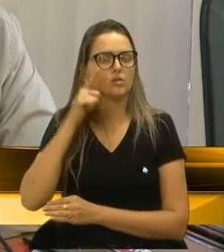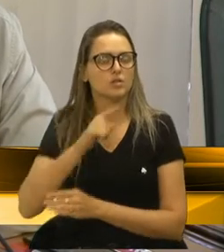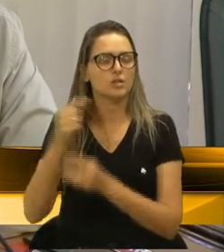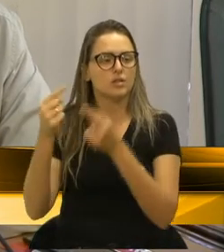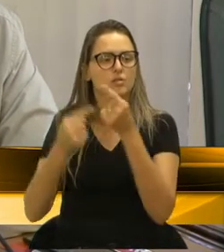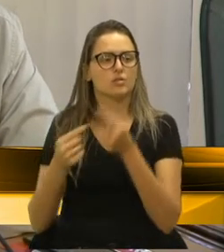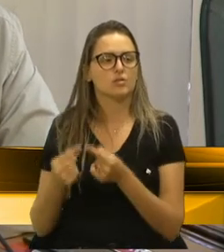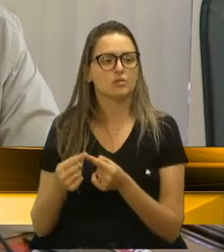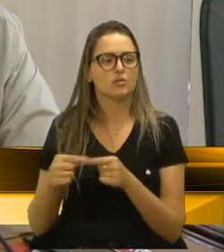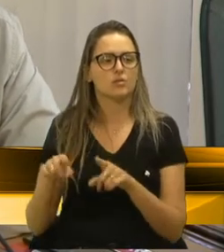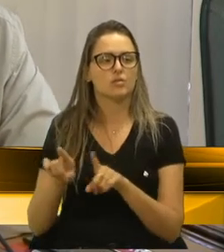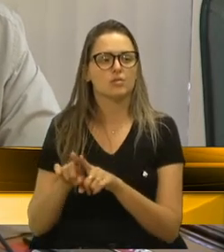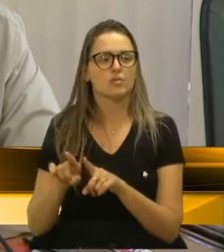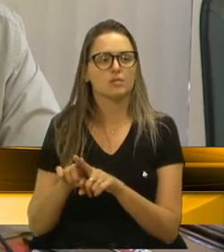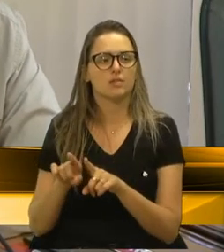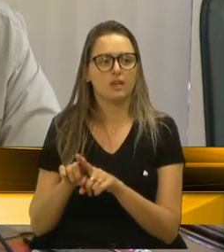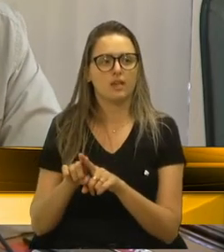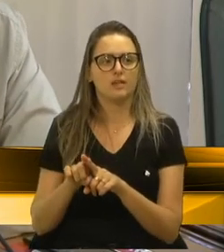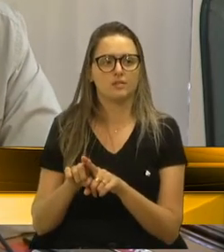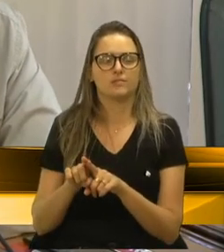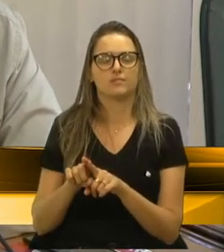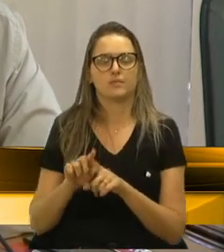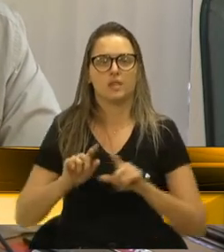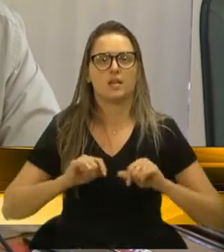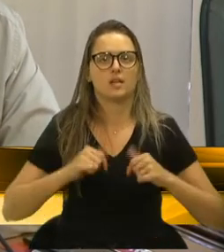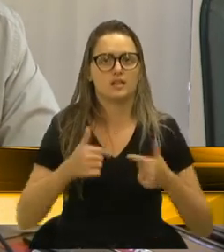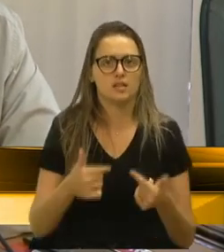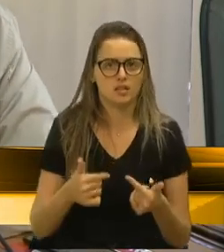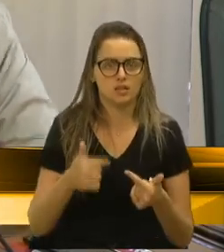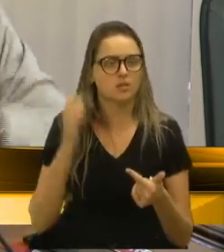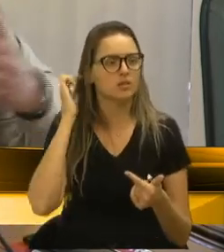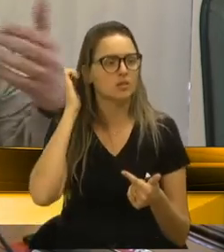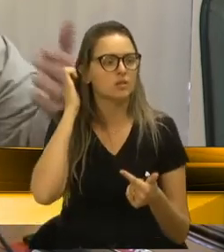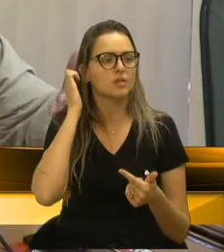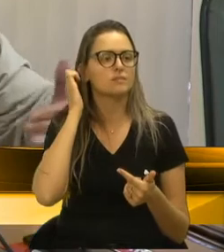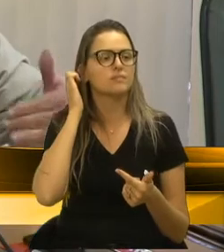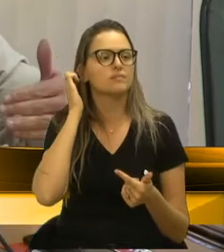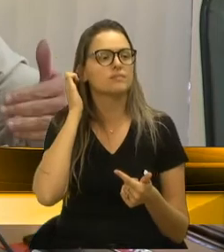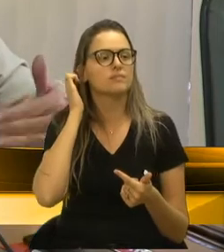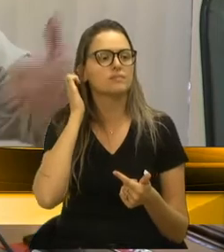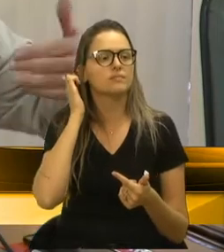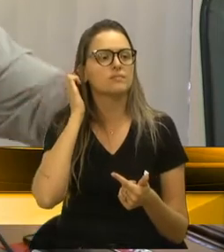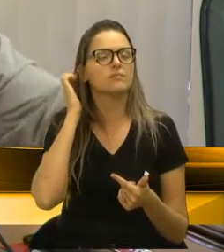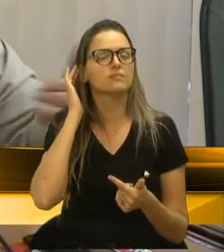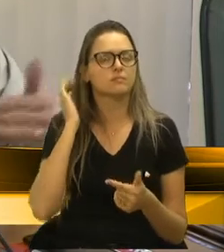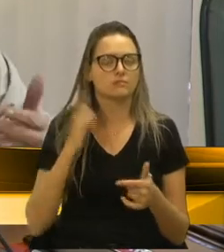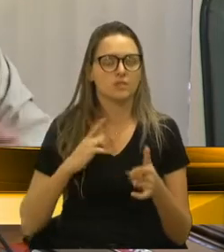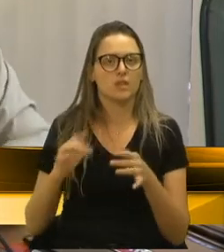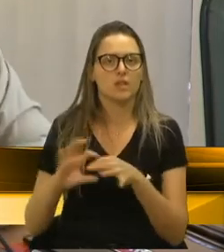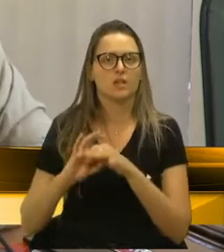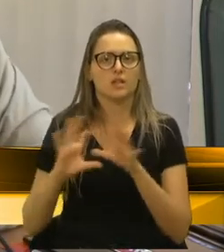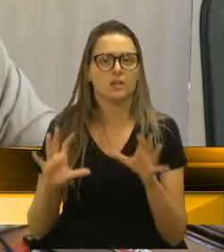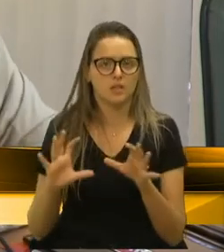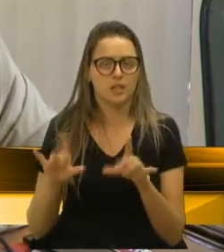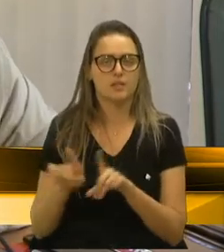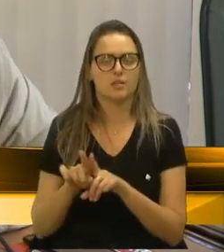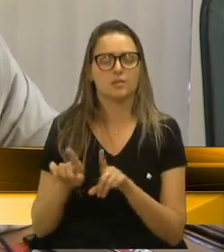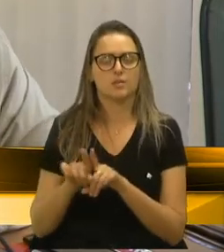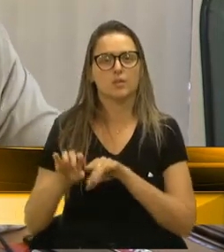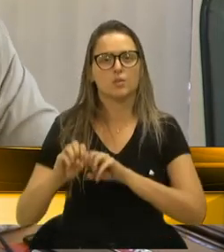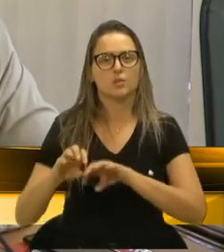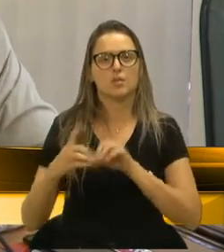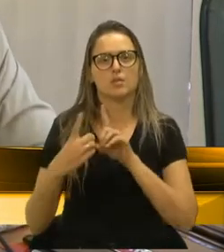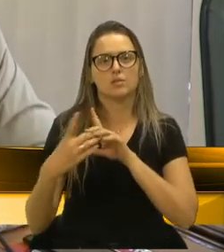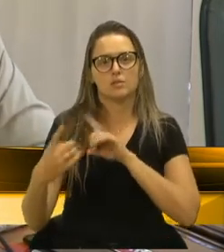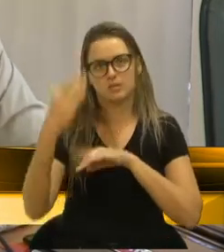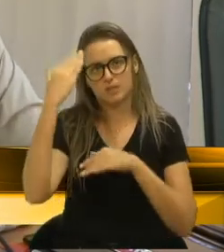as ações do Poder Público Municipal e Estadual, porque agora foi liberada essa possibilidade do ensino à distância.